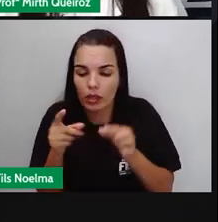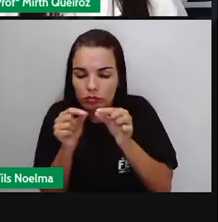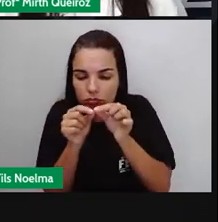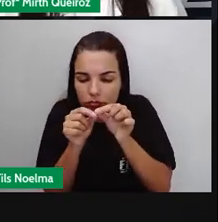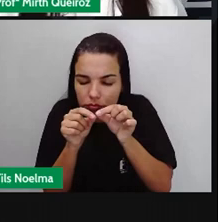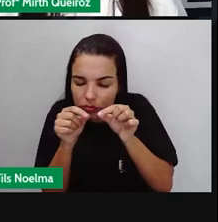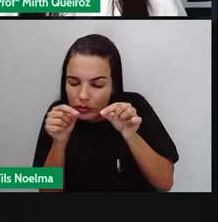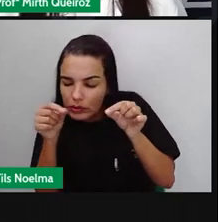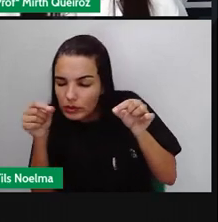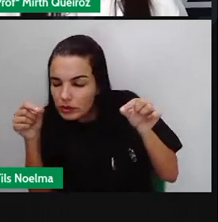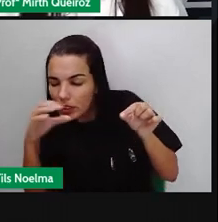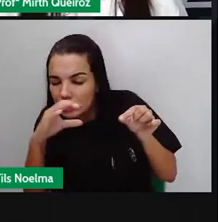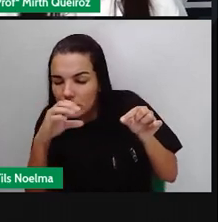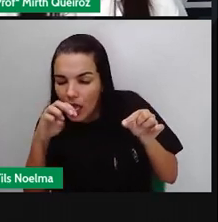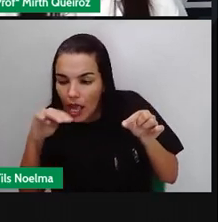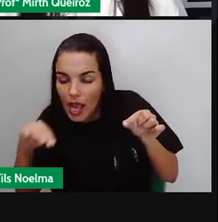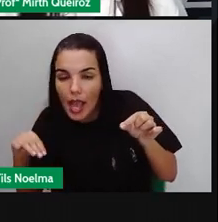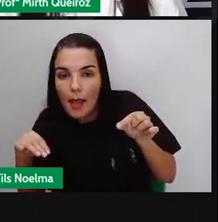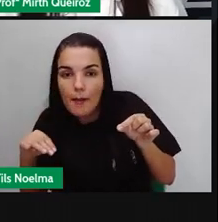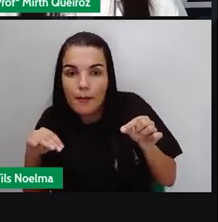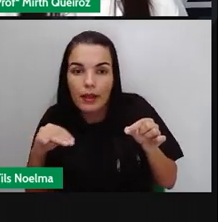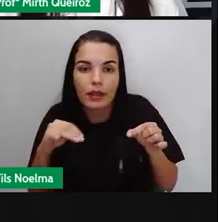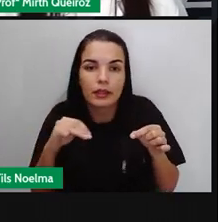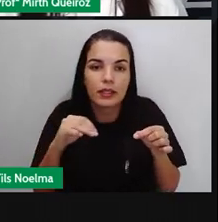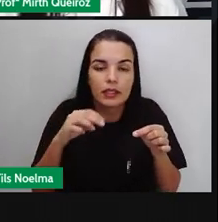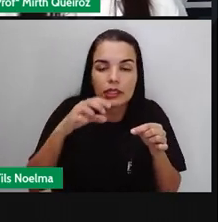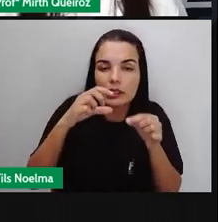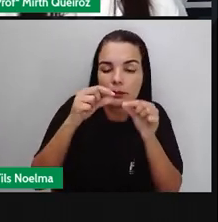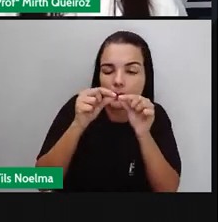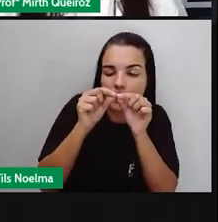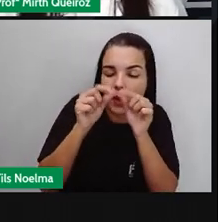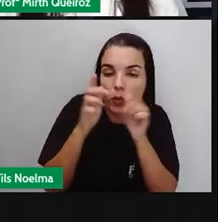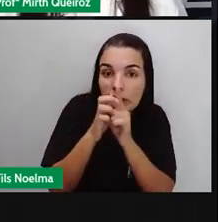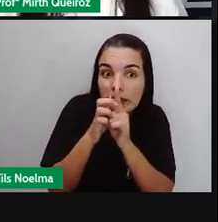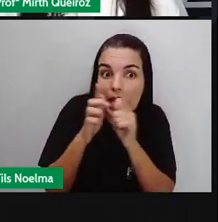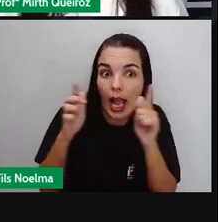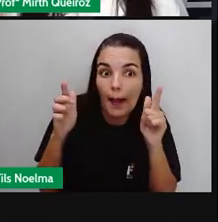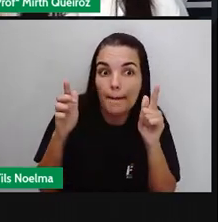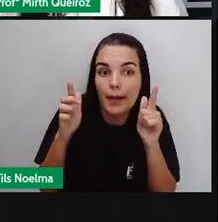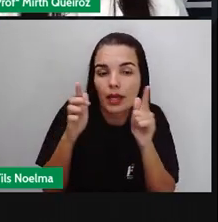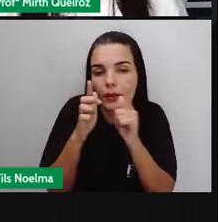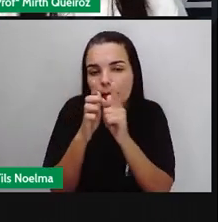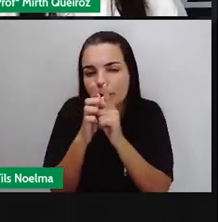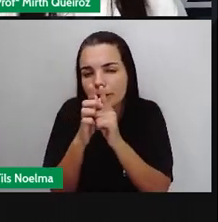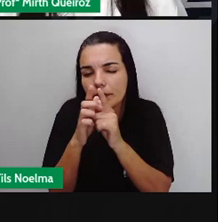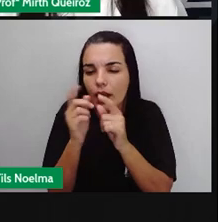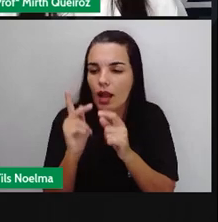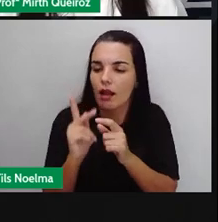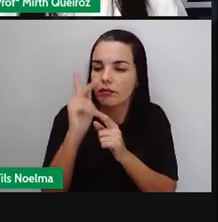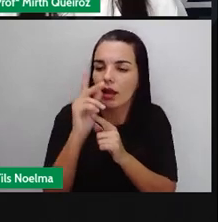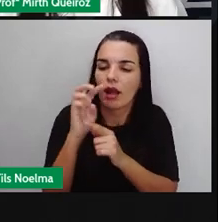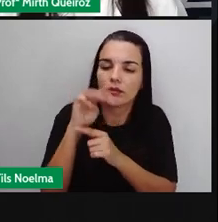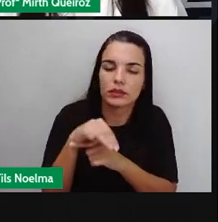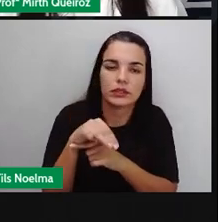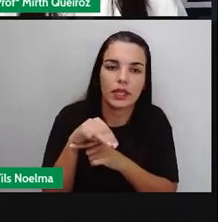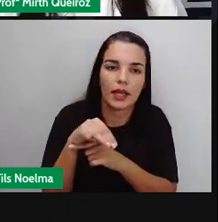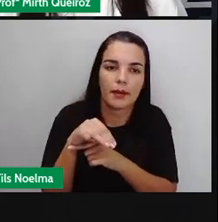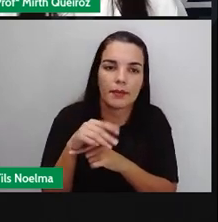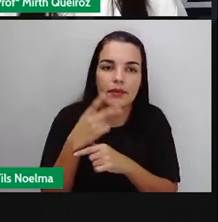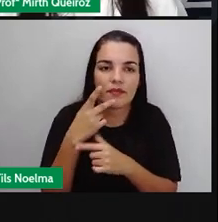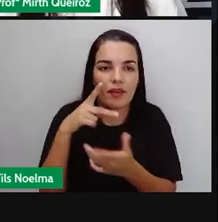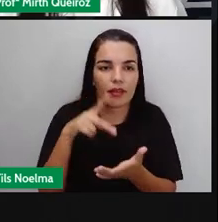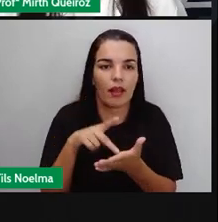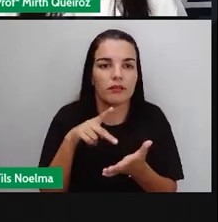de cada partezinha aí do mapa representa em quilômetros, né? No caso, o tamanho